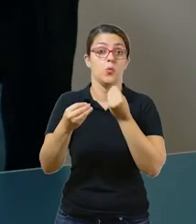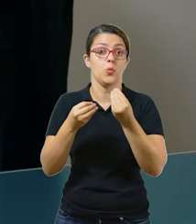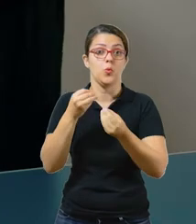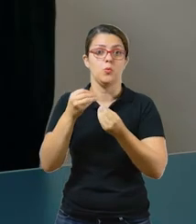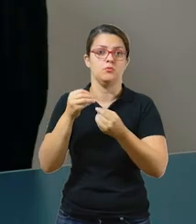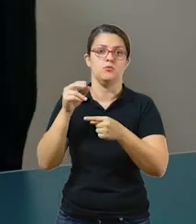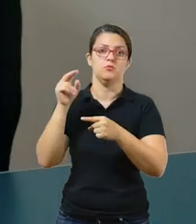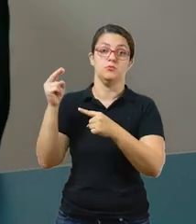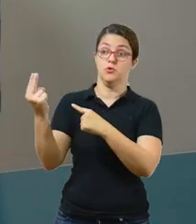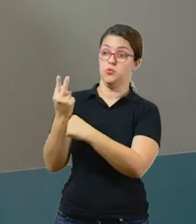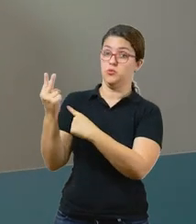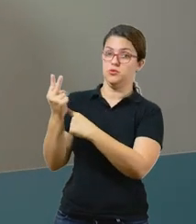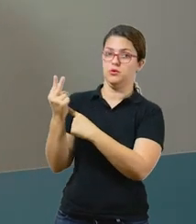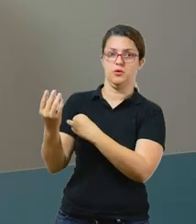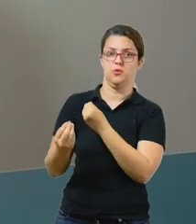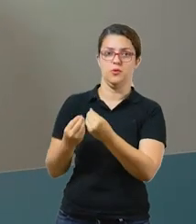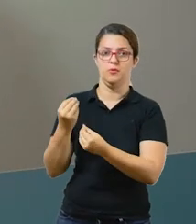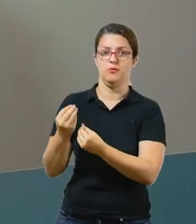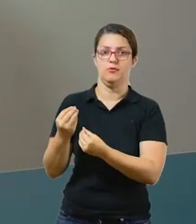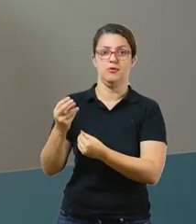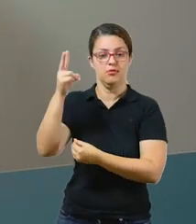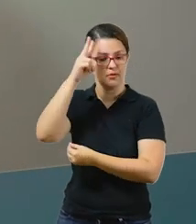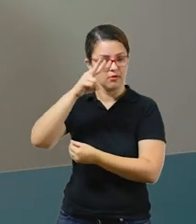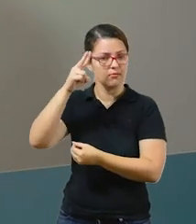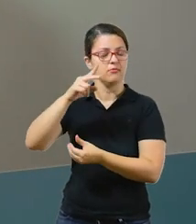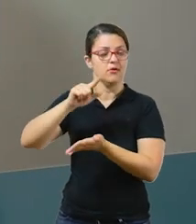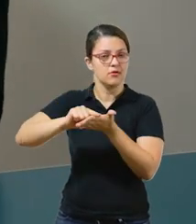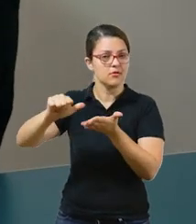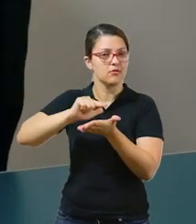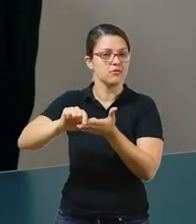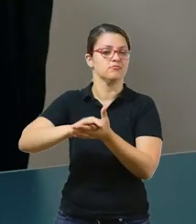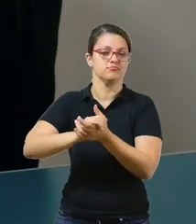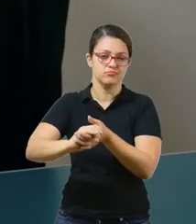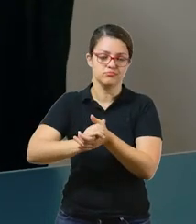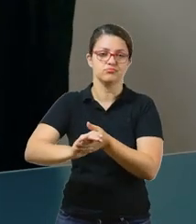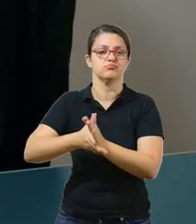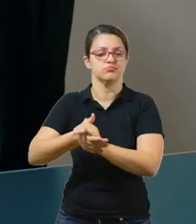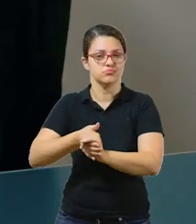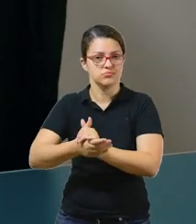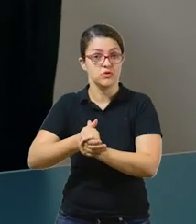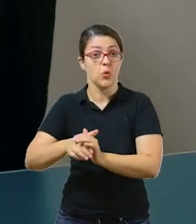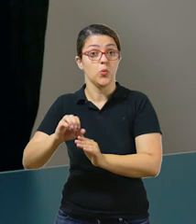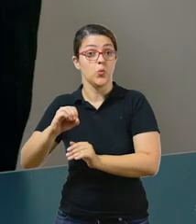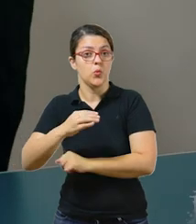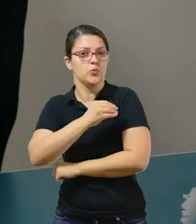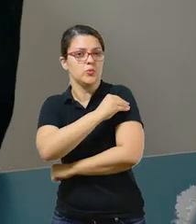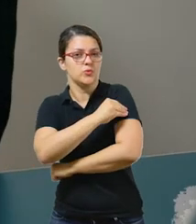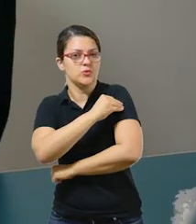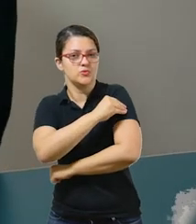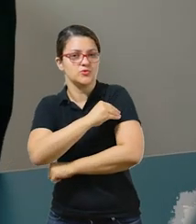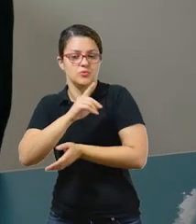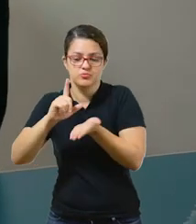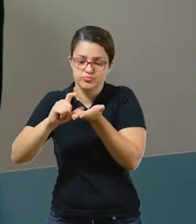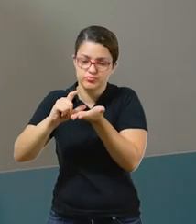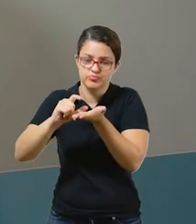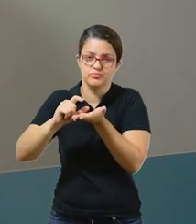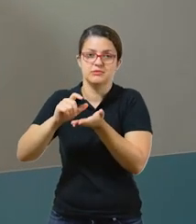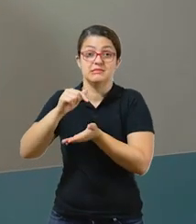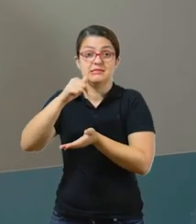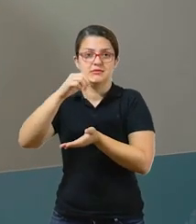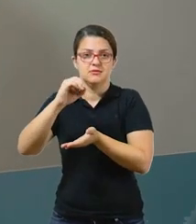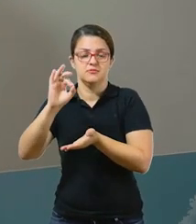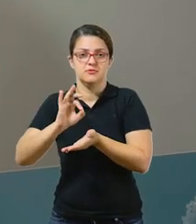me proteger? Lembrando sempre de lavar as mãos com frequência ou usar álcool em gel 70%.